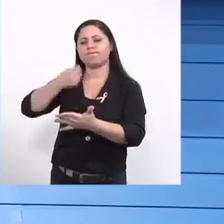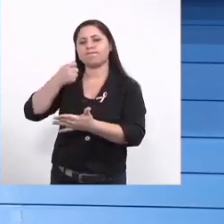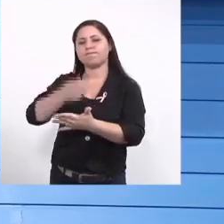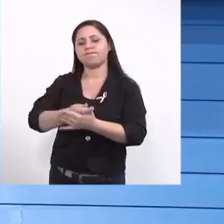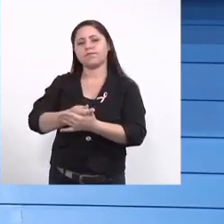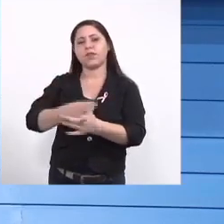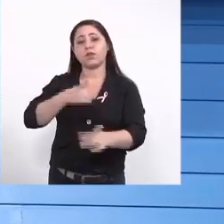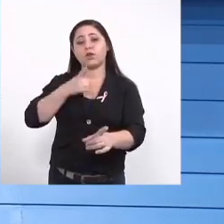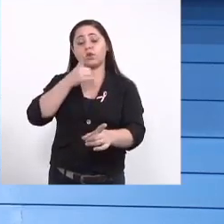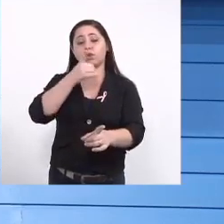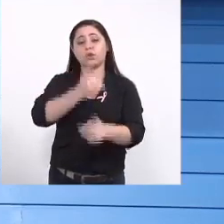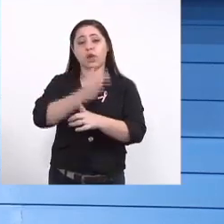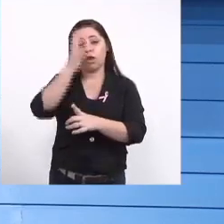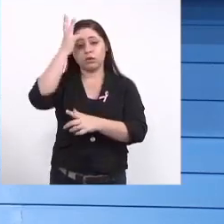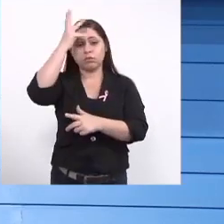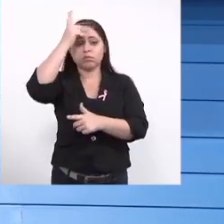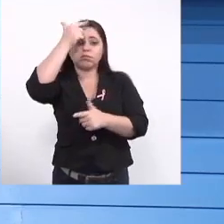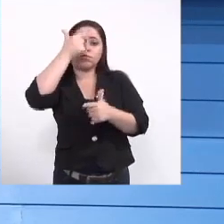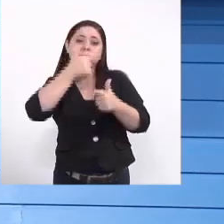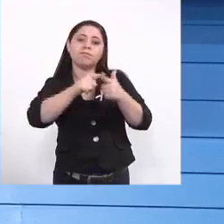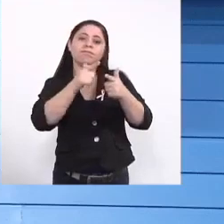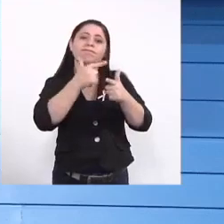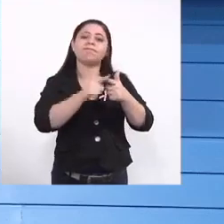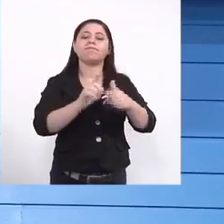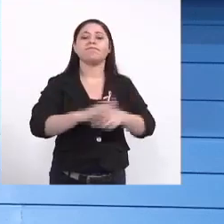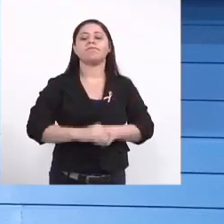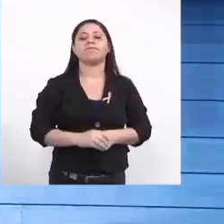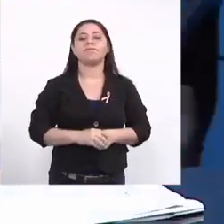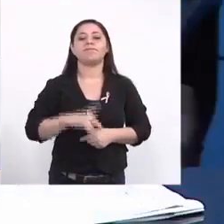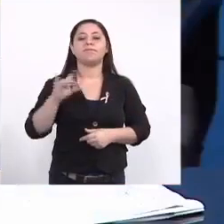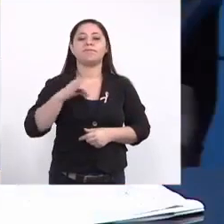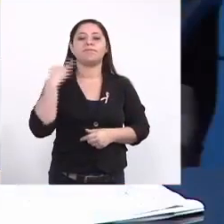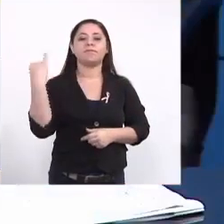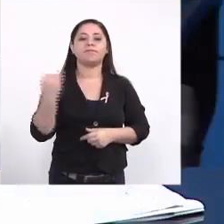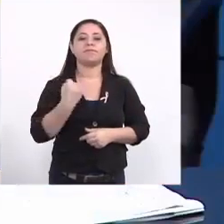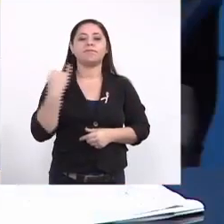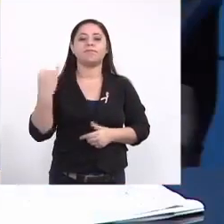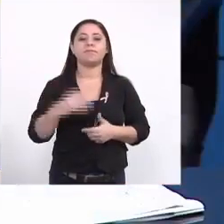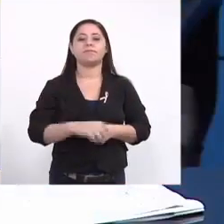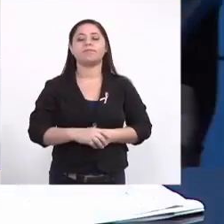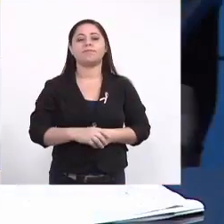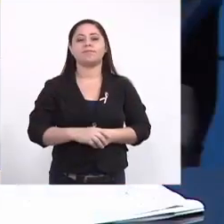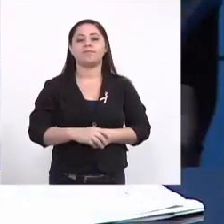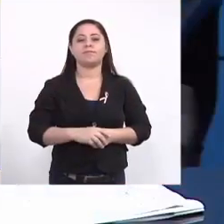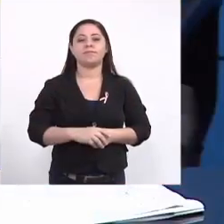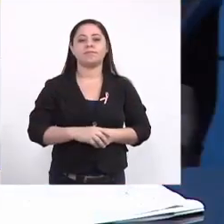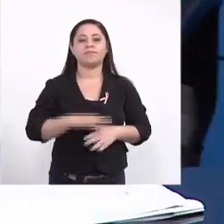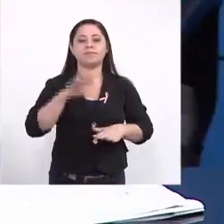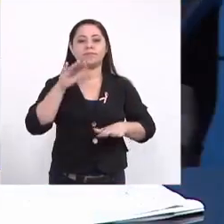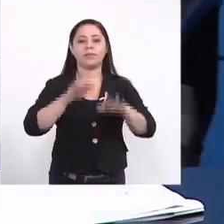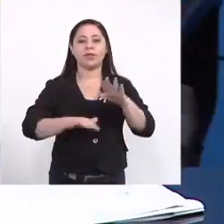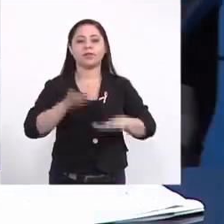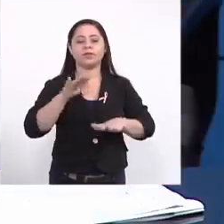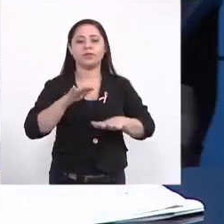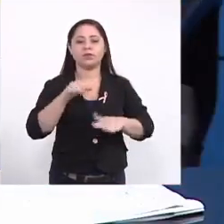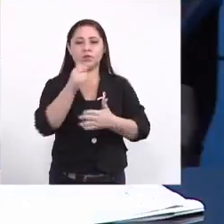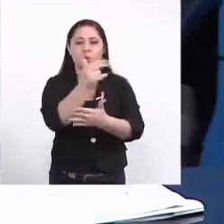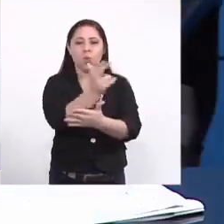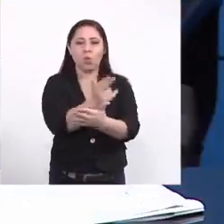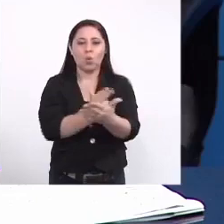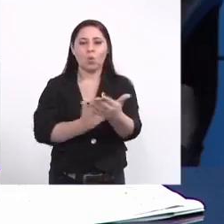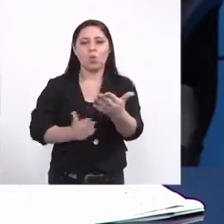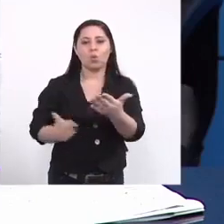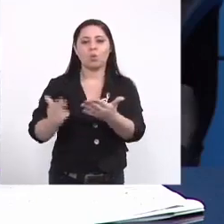encontrar soluções que são importantes às vezes a gente com um mapa de calor